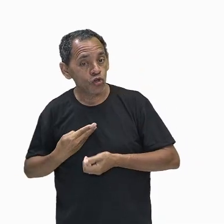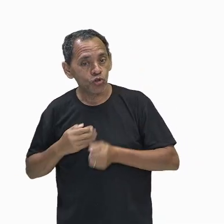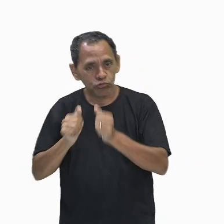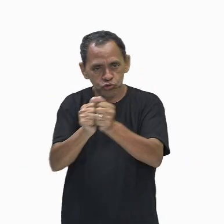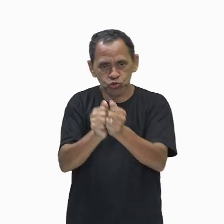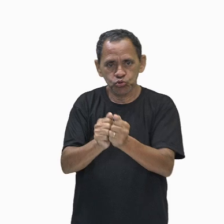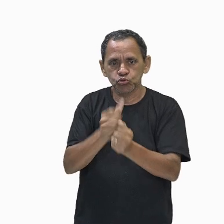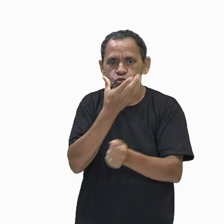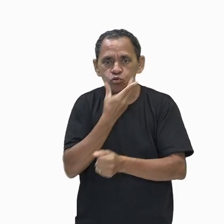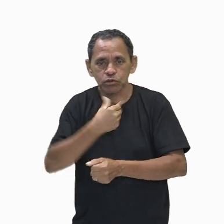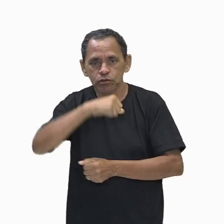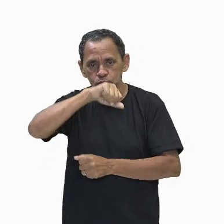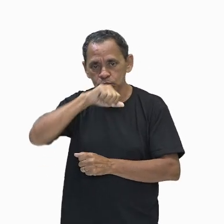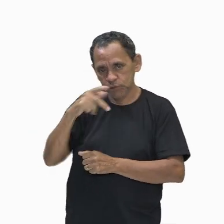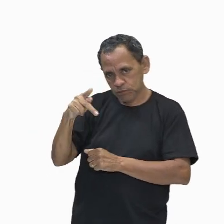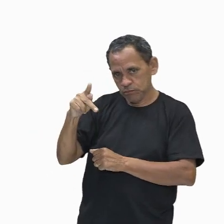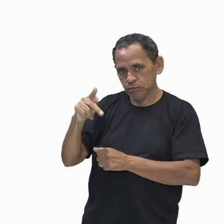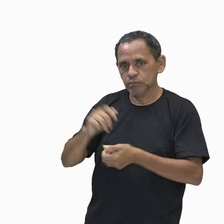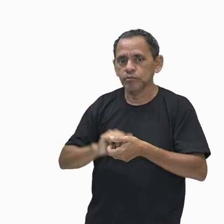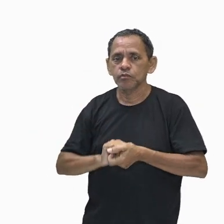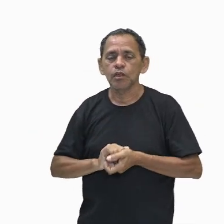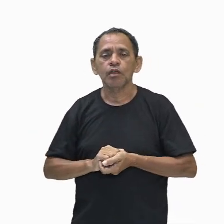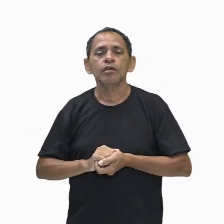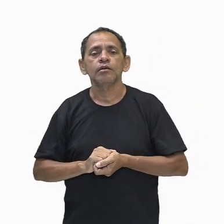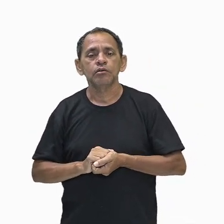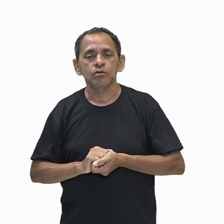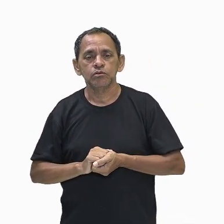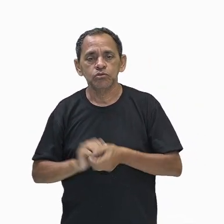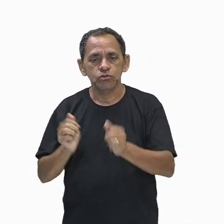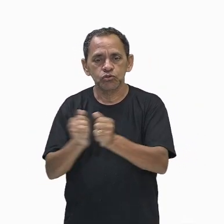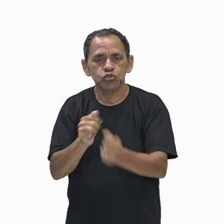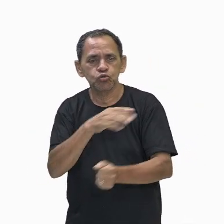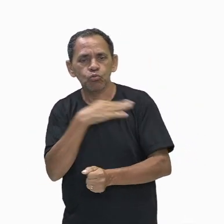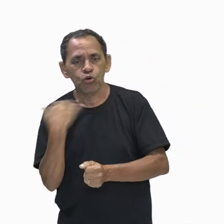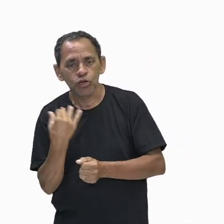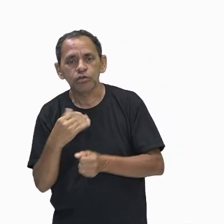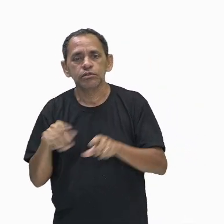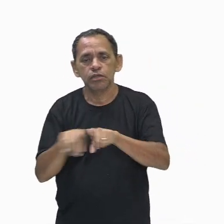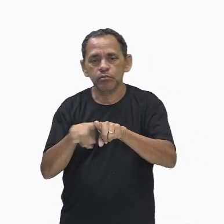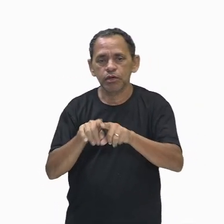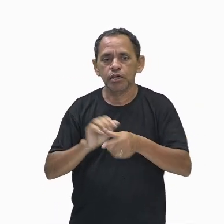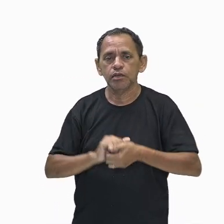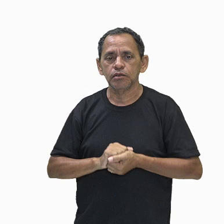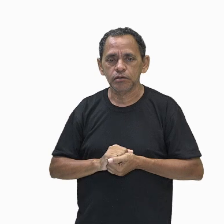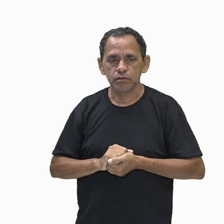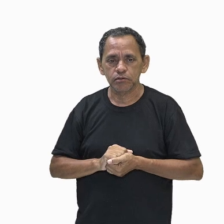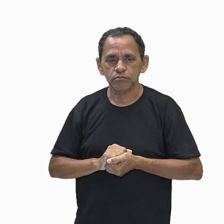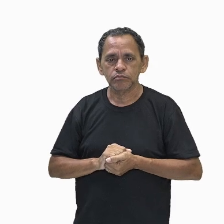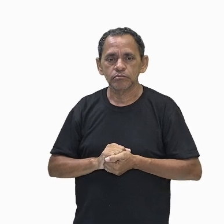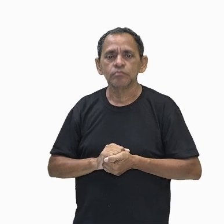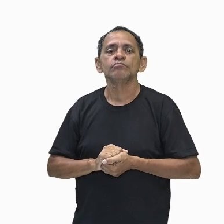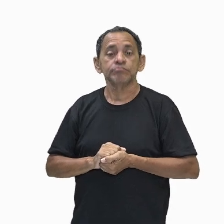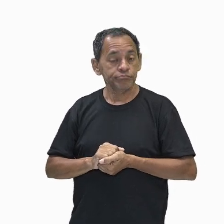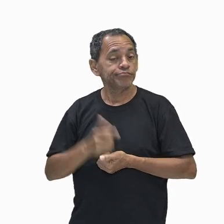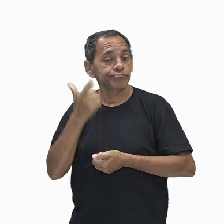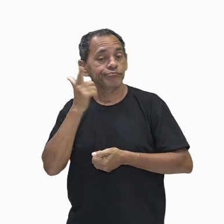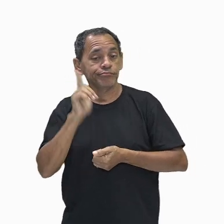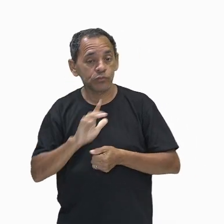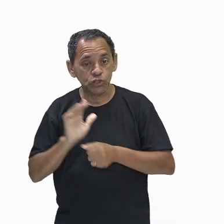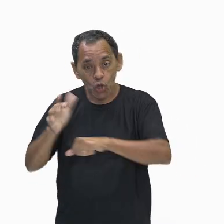com seu pai até quando este foi assassinado. Após a morte de seu pai, conseguiu dominar rapidamente